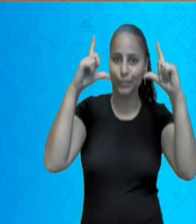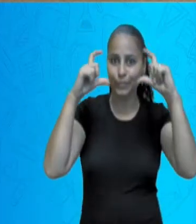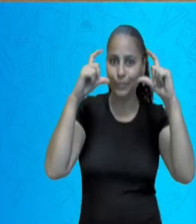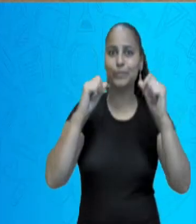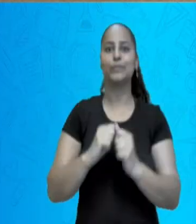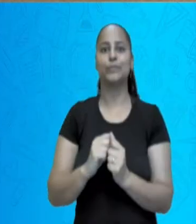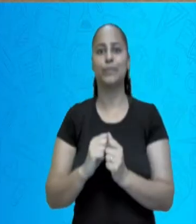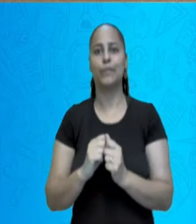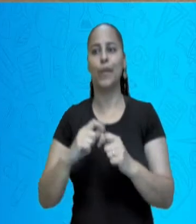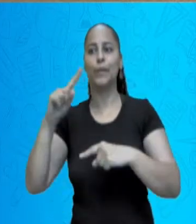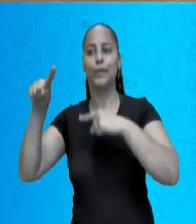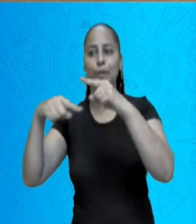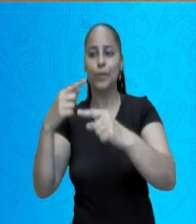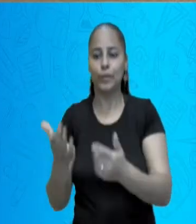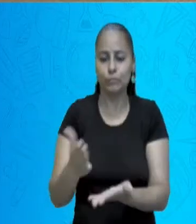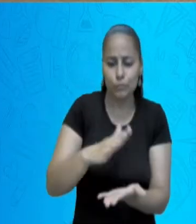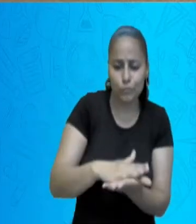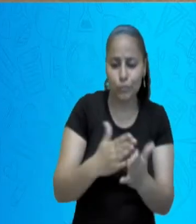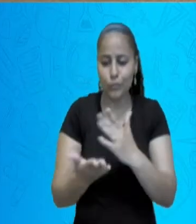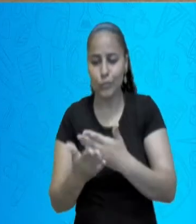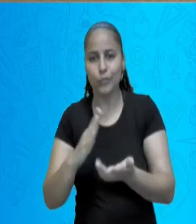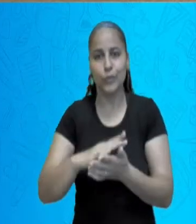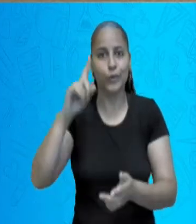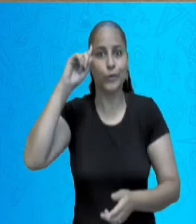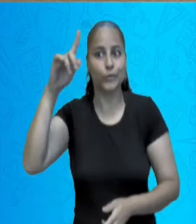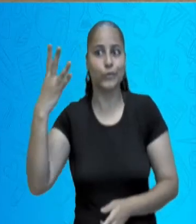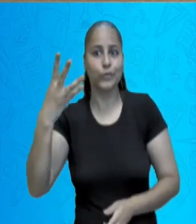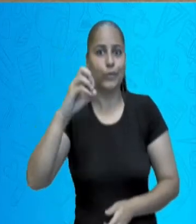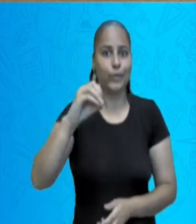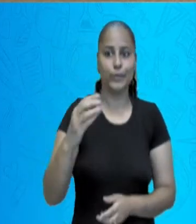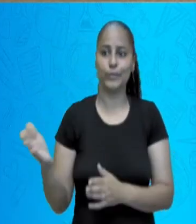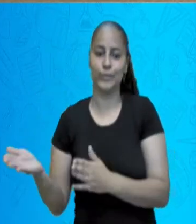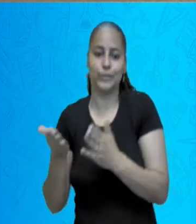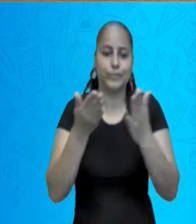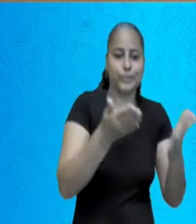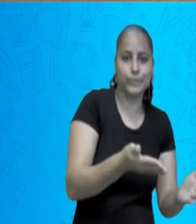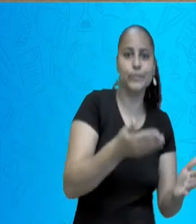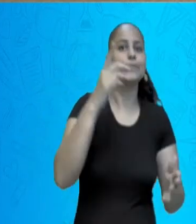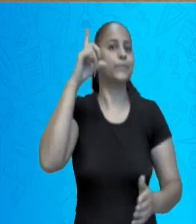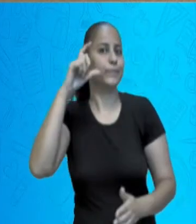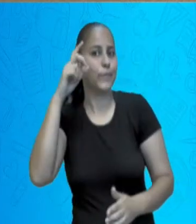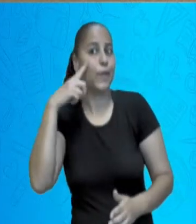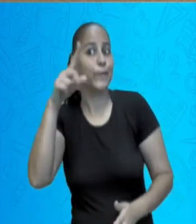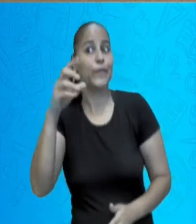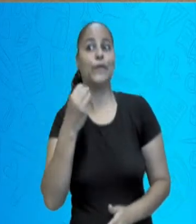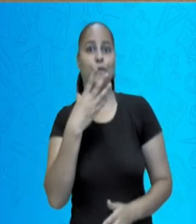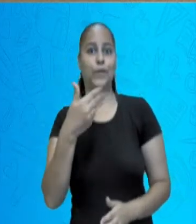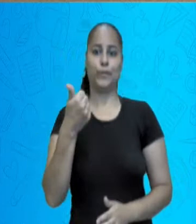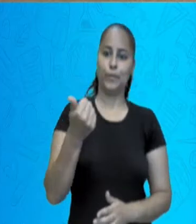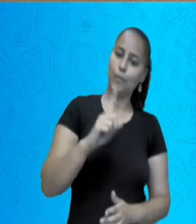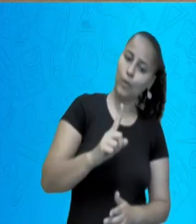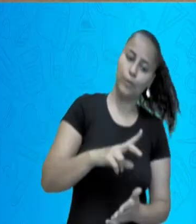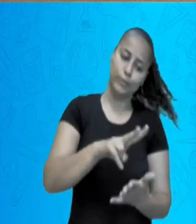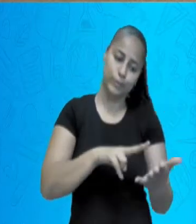geralmente duraria uns 30, 40 dias para poder trazê-la de volta, para ver se ficou bom.